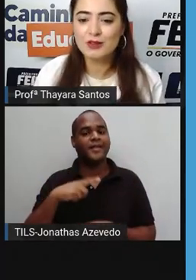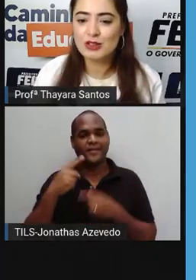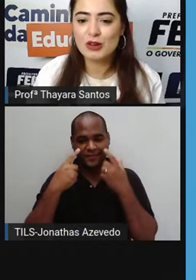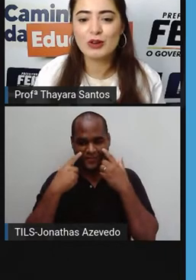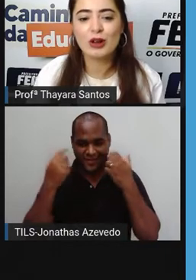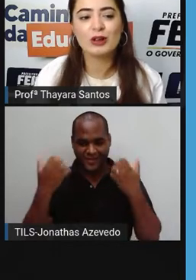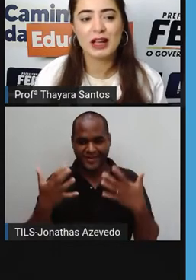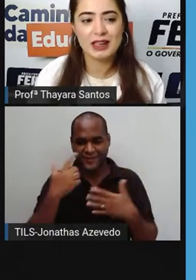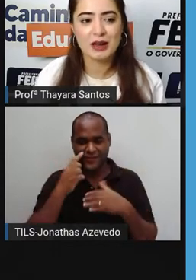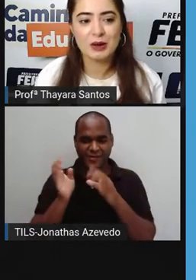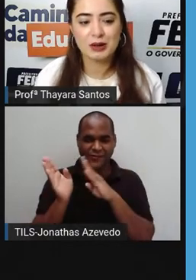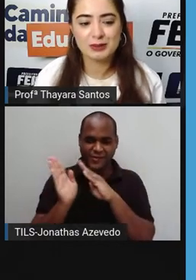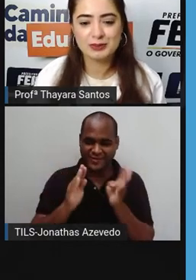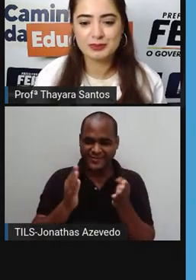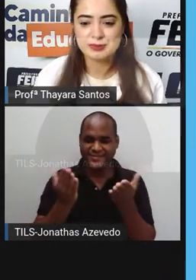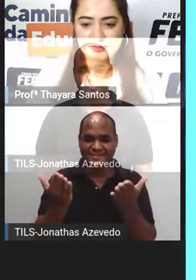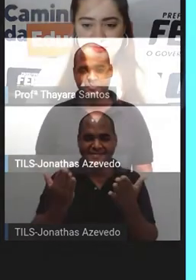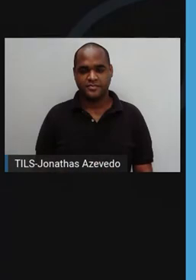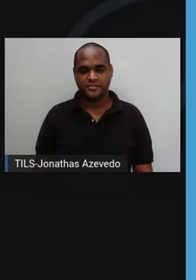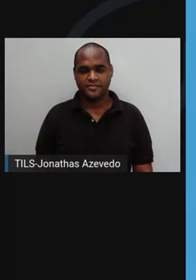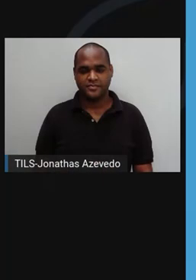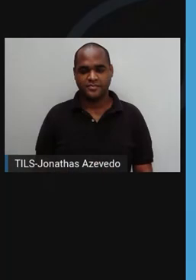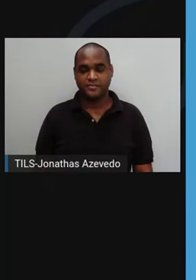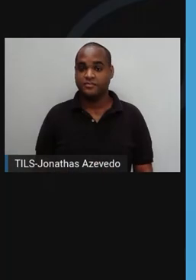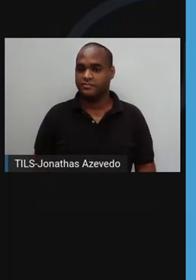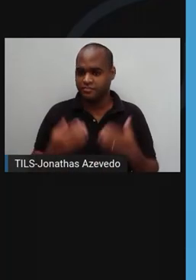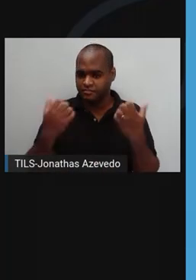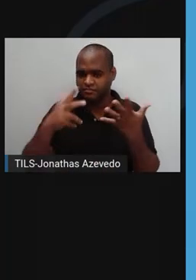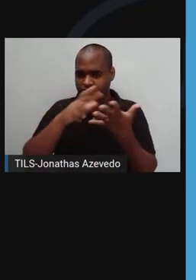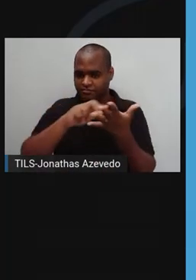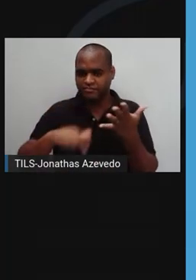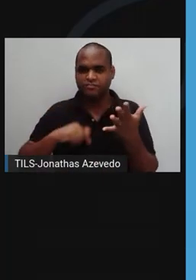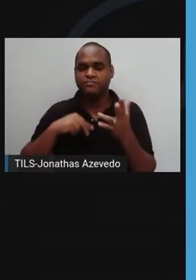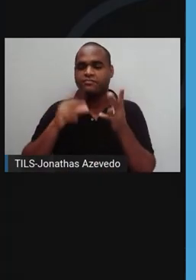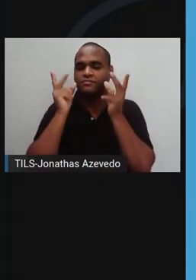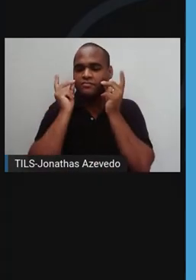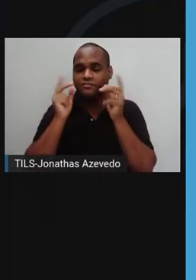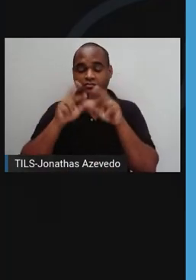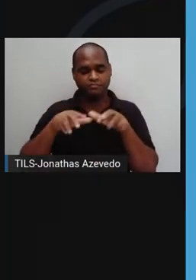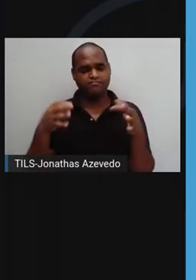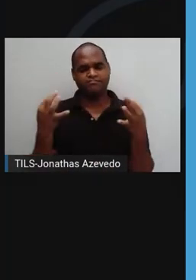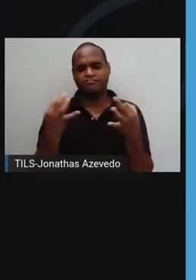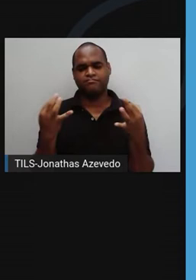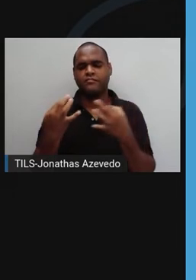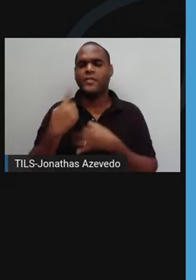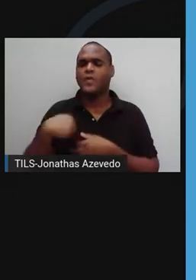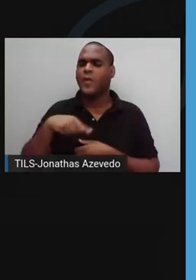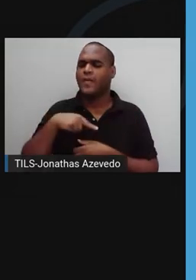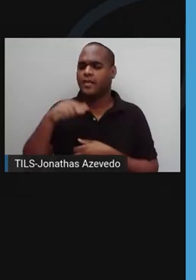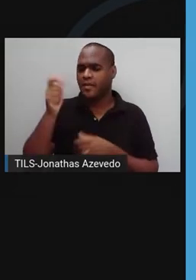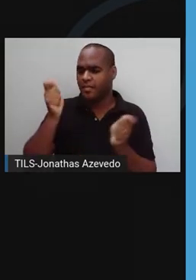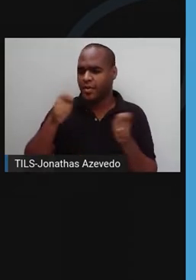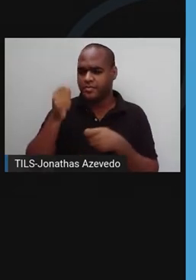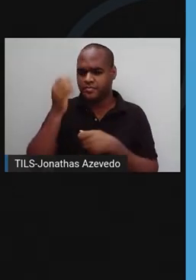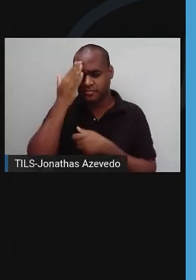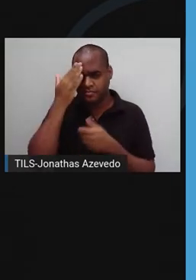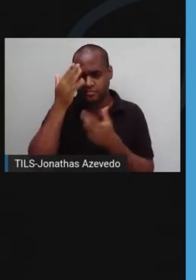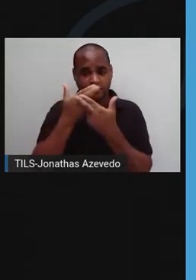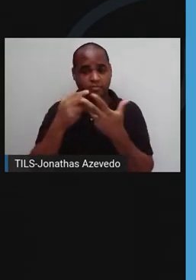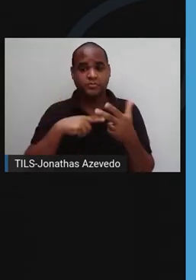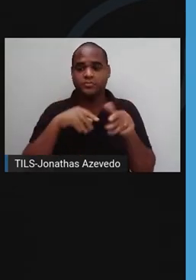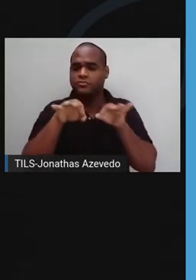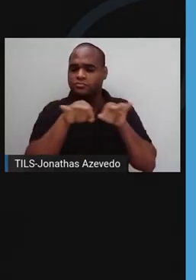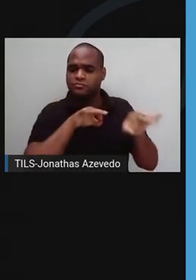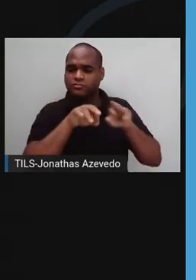nesse vídeo que eu vou colocar aqui agora. Em vários aspectos, o plástico é o material perfeito. Nós podemos fazê-lo forte e rígido o suficiente para